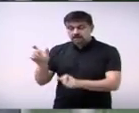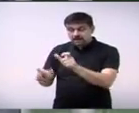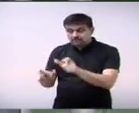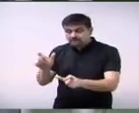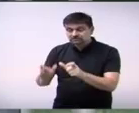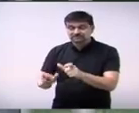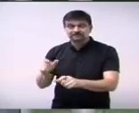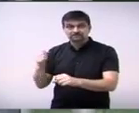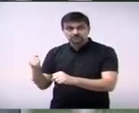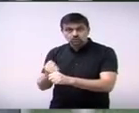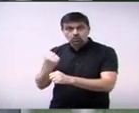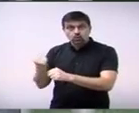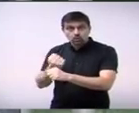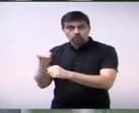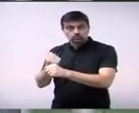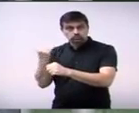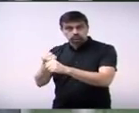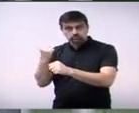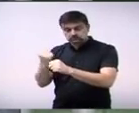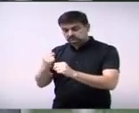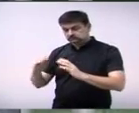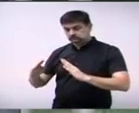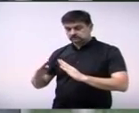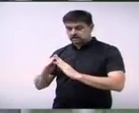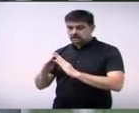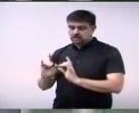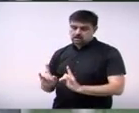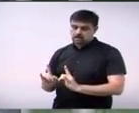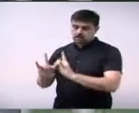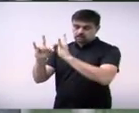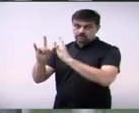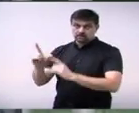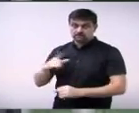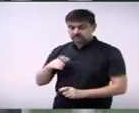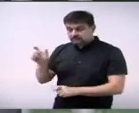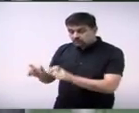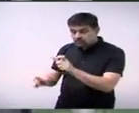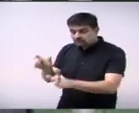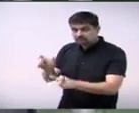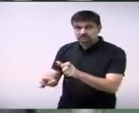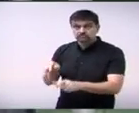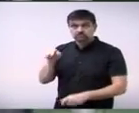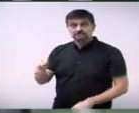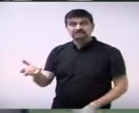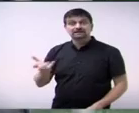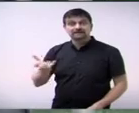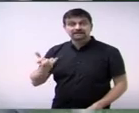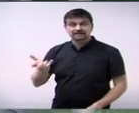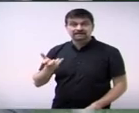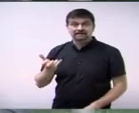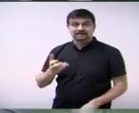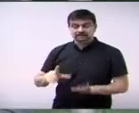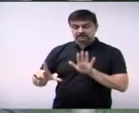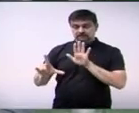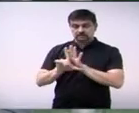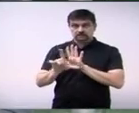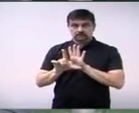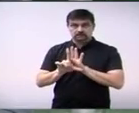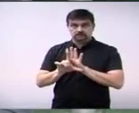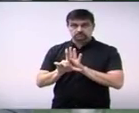construção nos seus lotes. Então, alguns moradores até querem que a lei não seja tão